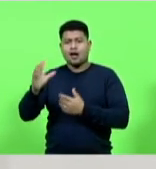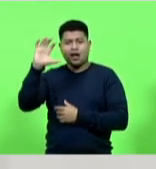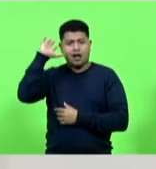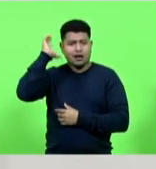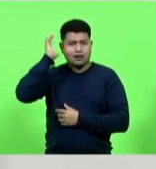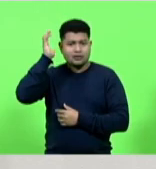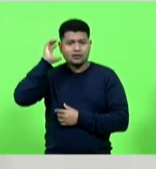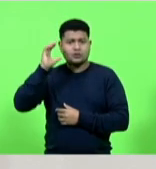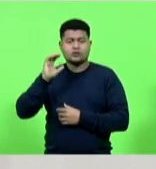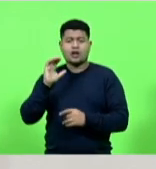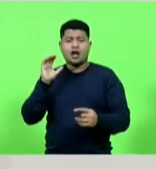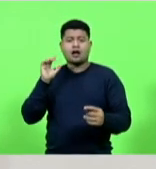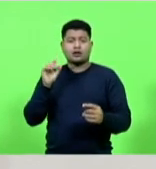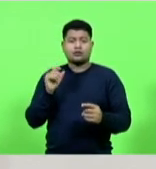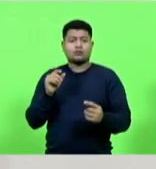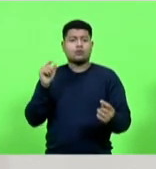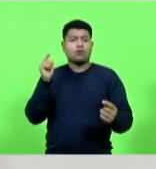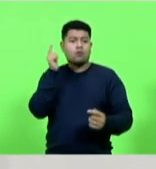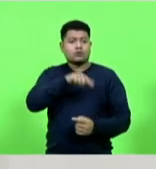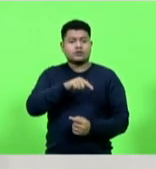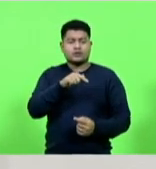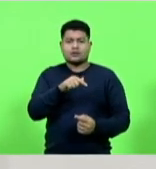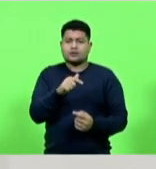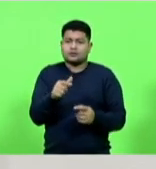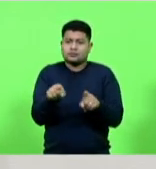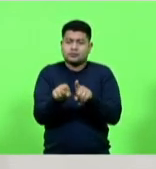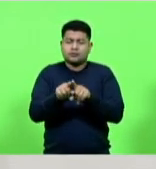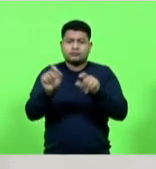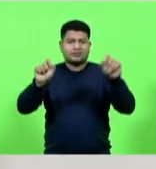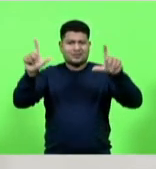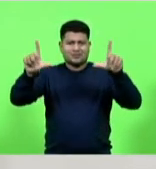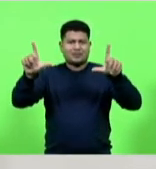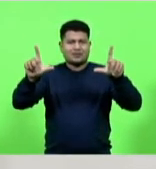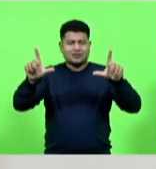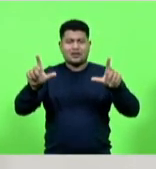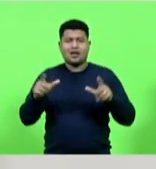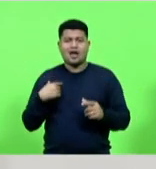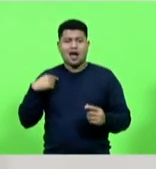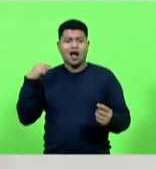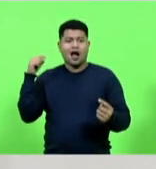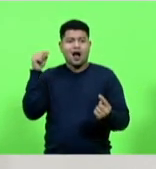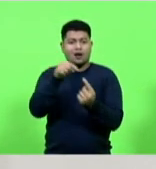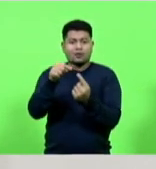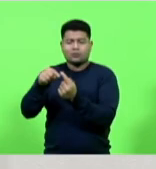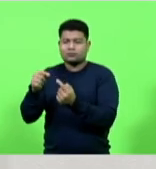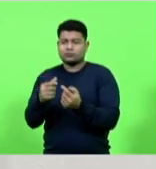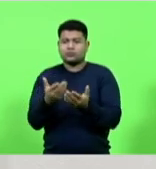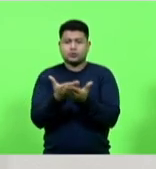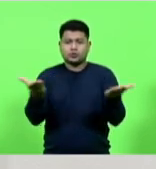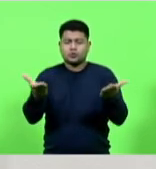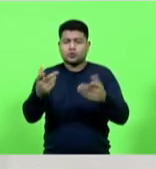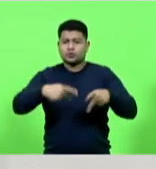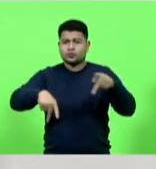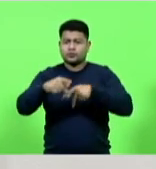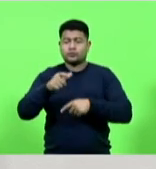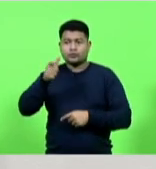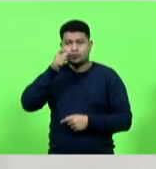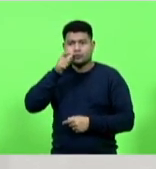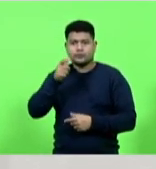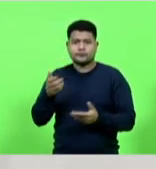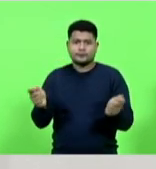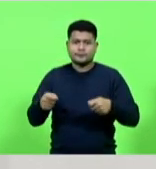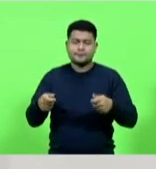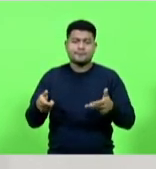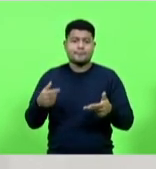catarinenses ou seja o rádio e a TV faço questão de destacar a retidão com a qual a Caete operacionaliza este